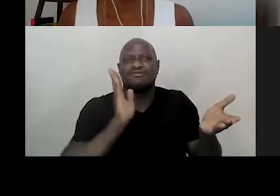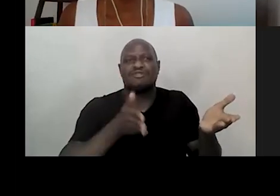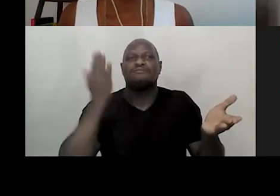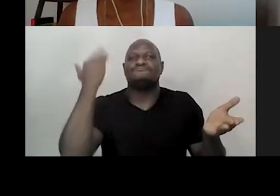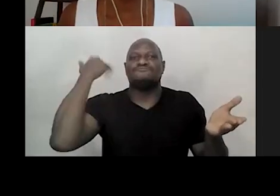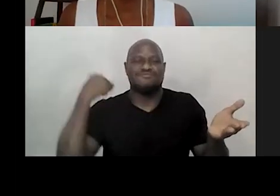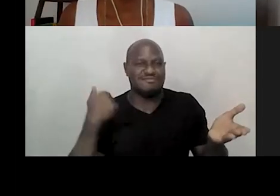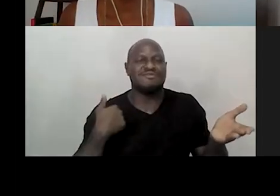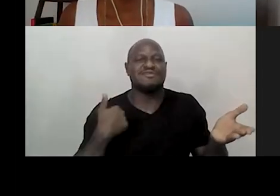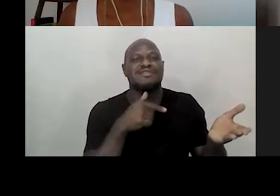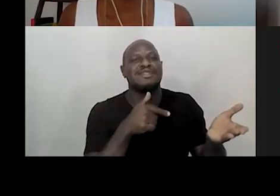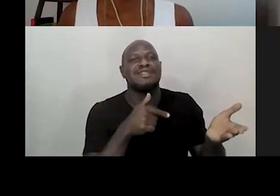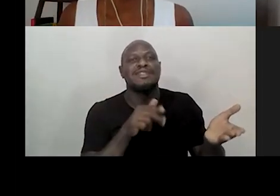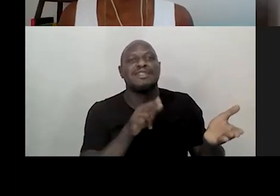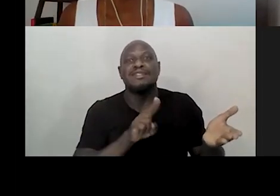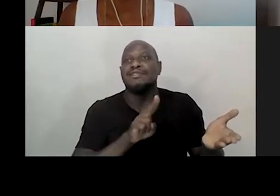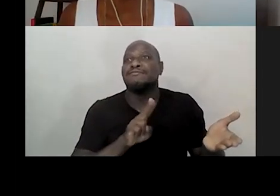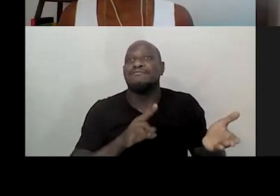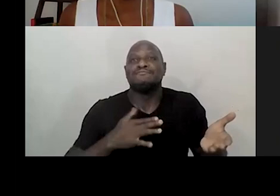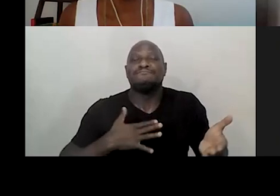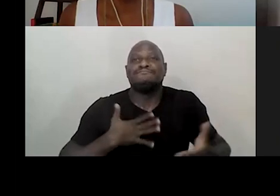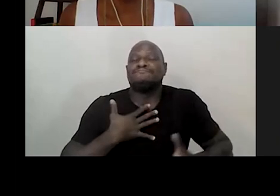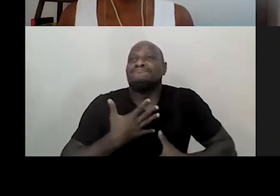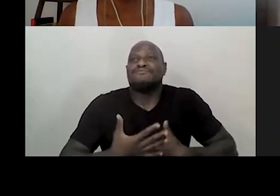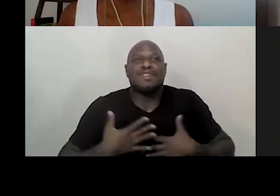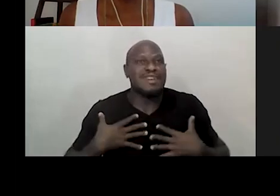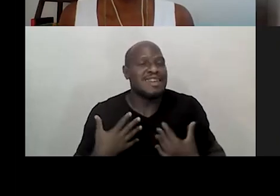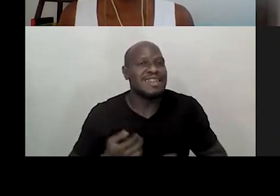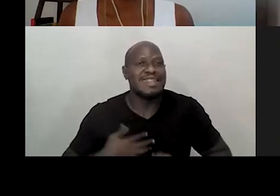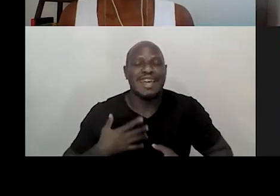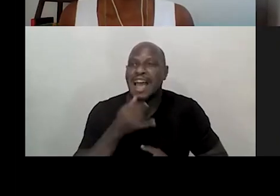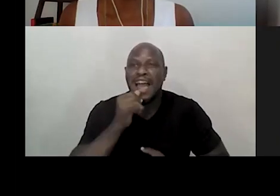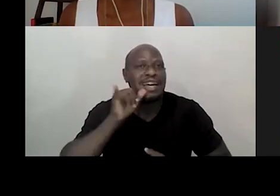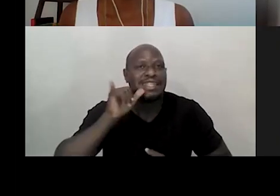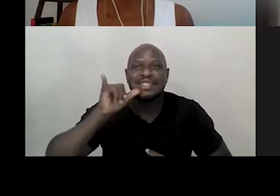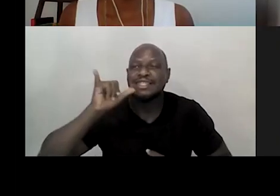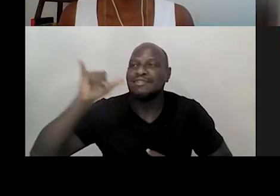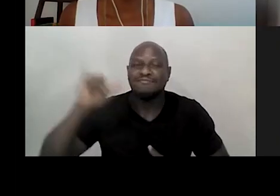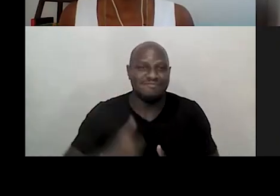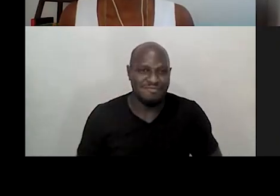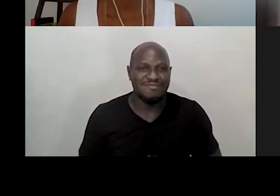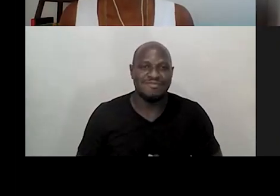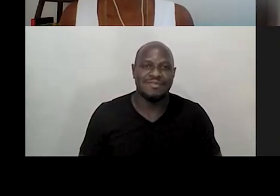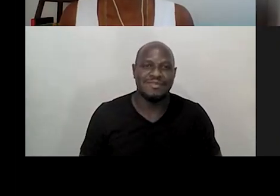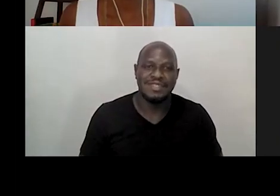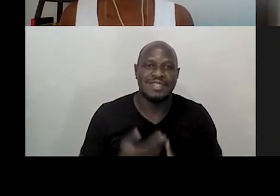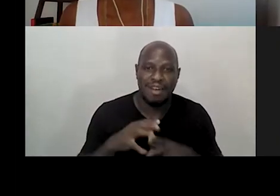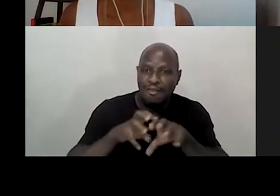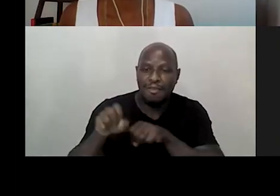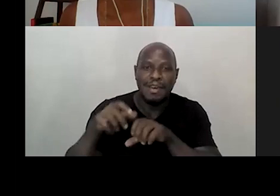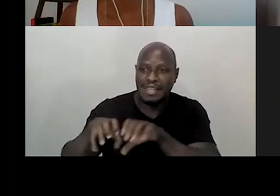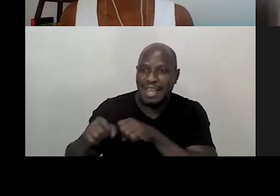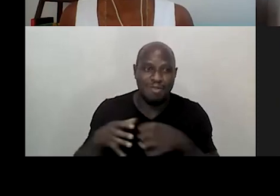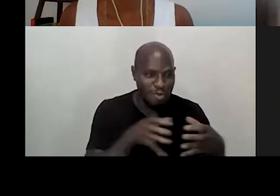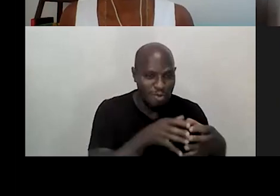impulso da energia da Lourdes Atier, é a diretora de formação dos doutores, a gente